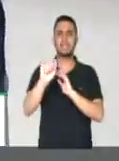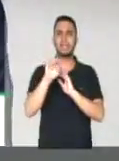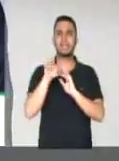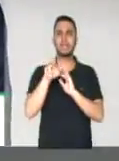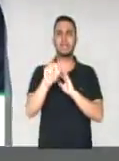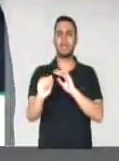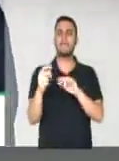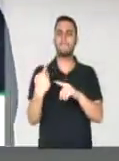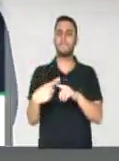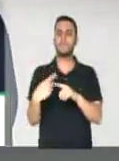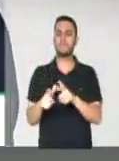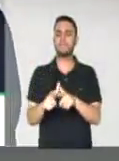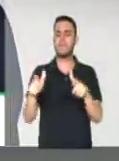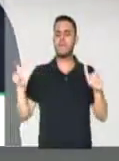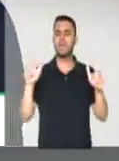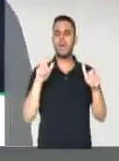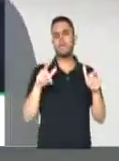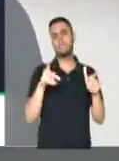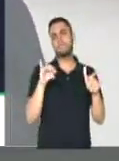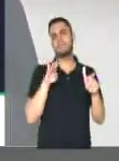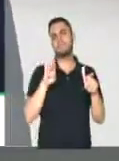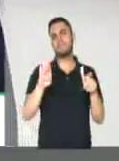contas, grande parte do PIB gaúcho passa por ali. Obrigado.